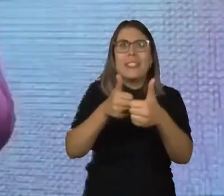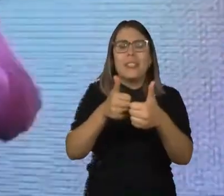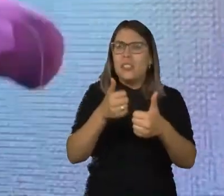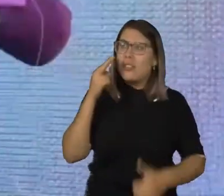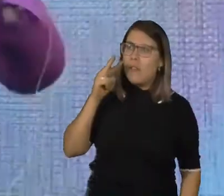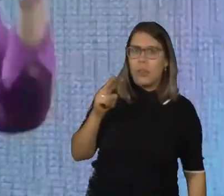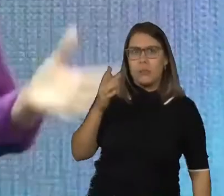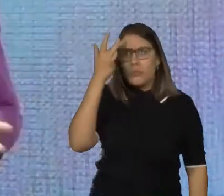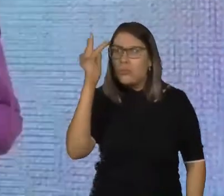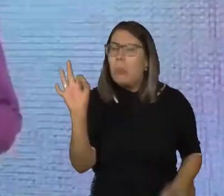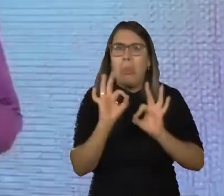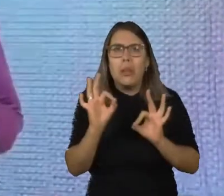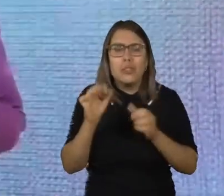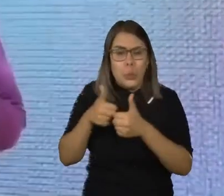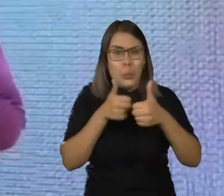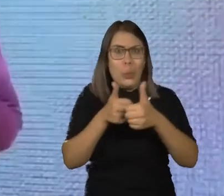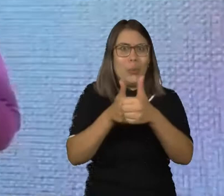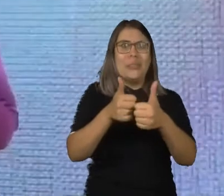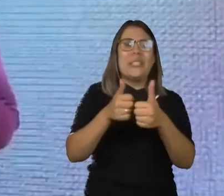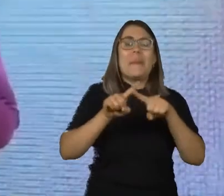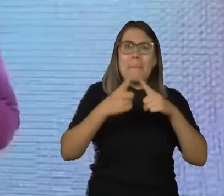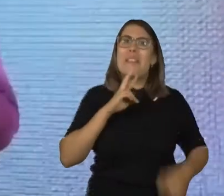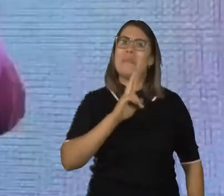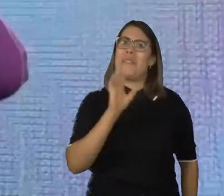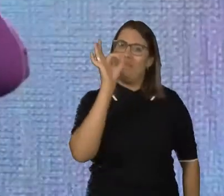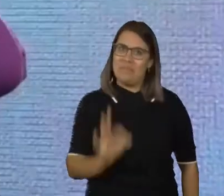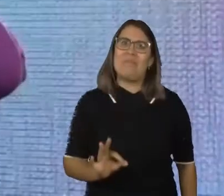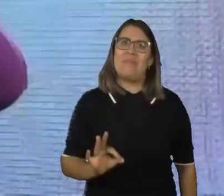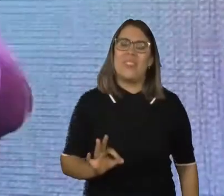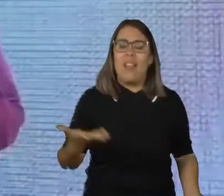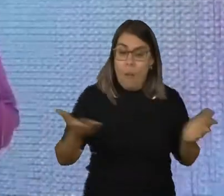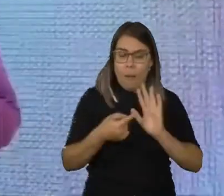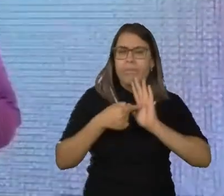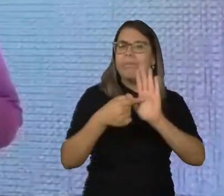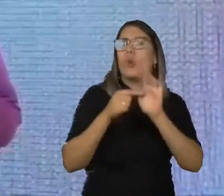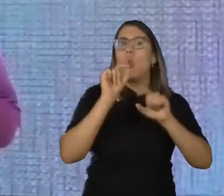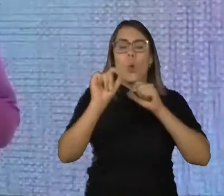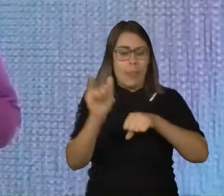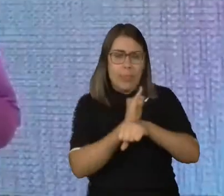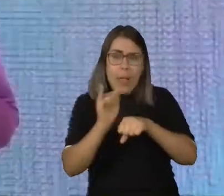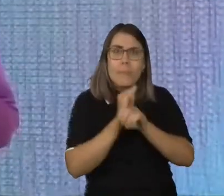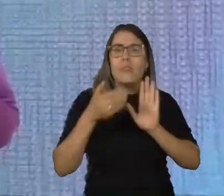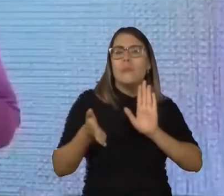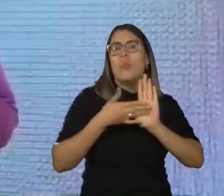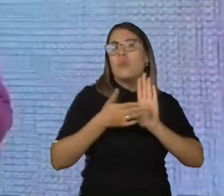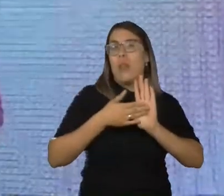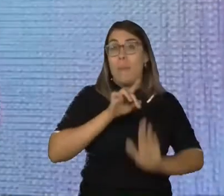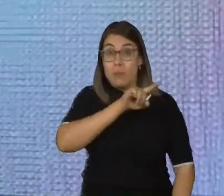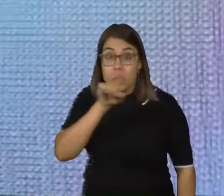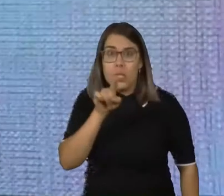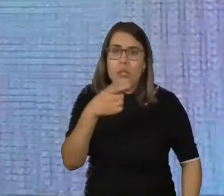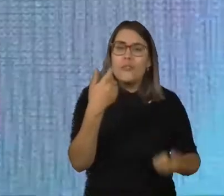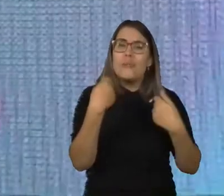muitas vezes nem sabe o você está fazendo. Mas dá resultado. Então, eu quero compartilhar com vocês que essa técnica que eu vou mostrar para vocês, e vocês vão